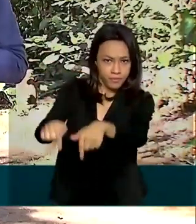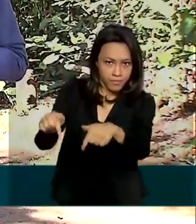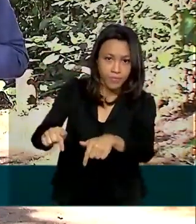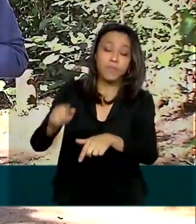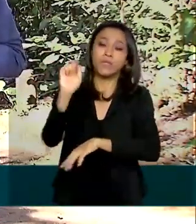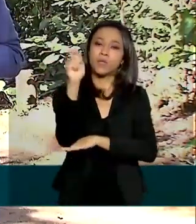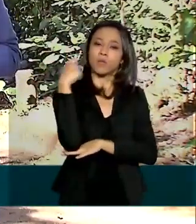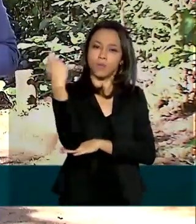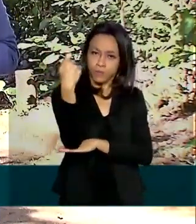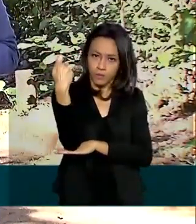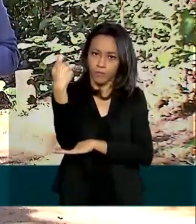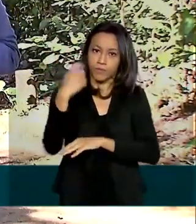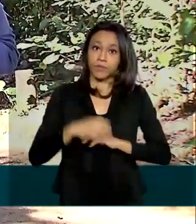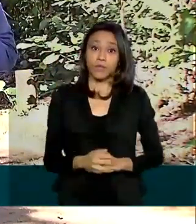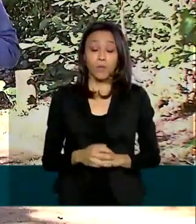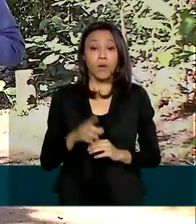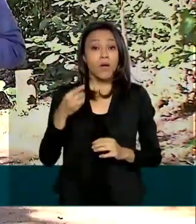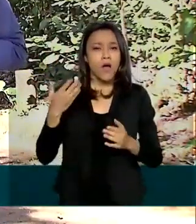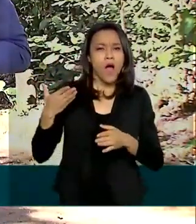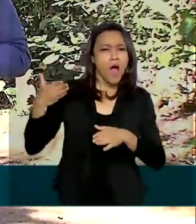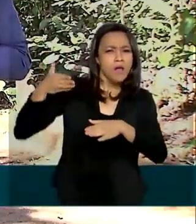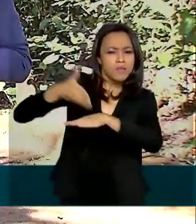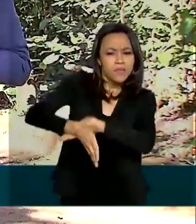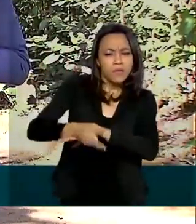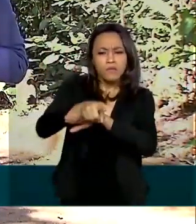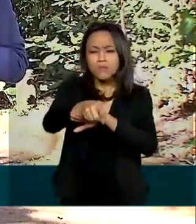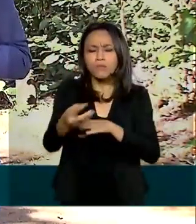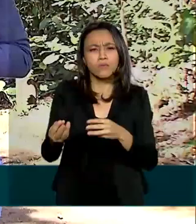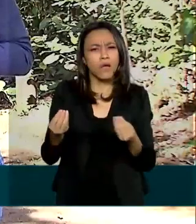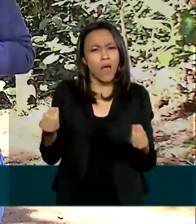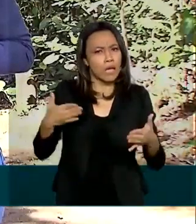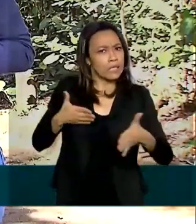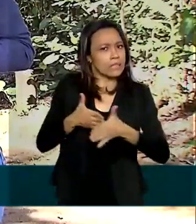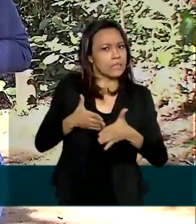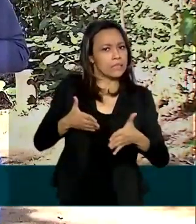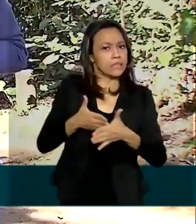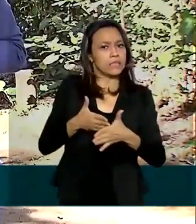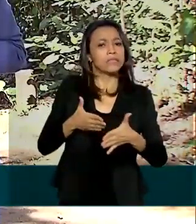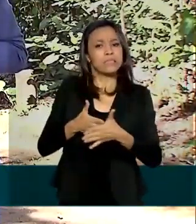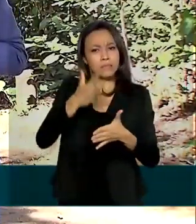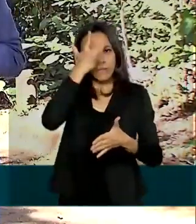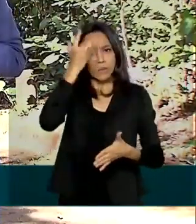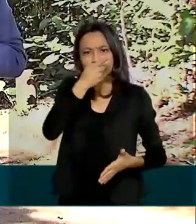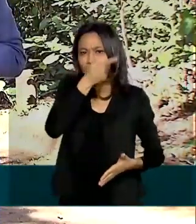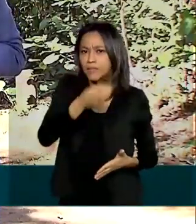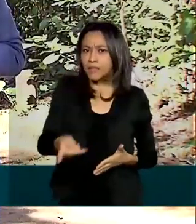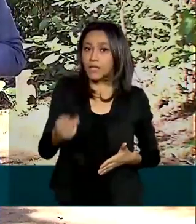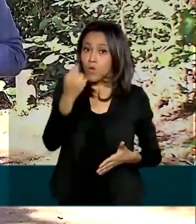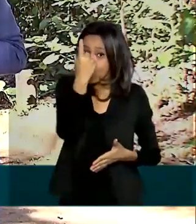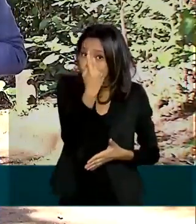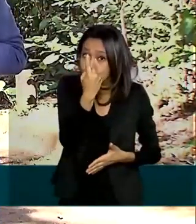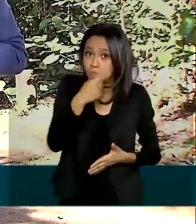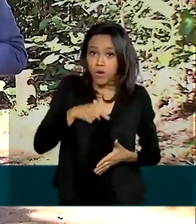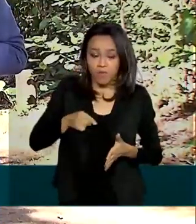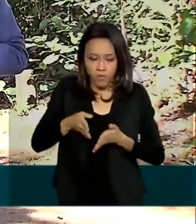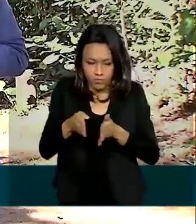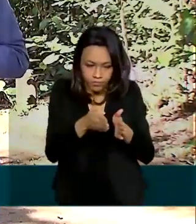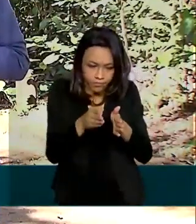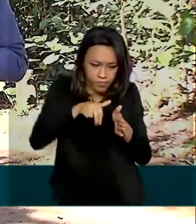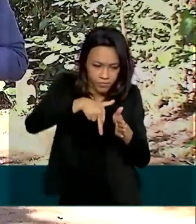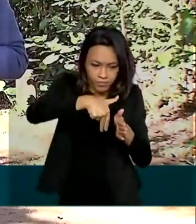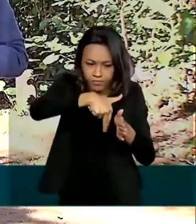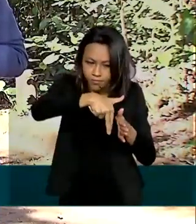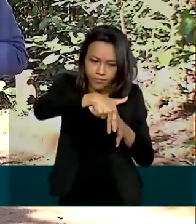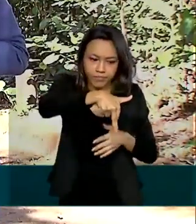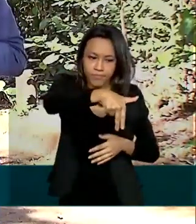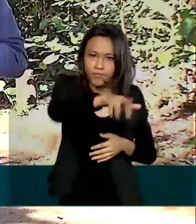no Rio Grande do Sul. E o acesso aqui ao parque é bastante limitado para o visitante. Uma trilha apenas foi liberada para a